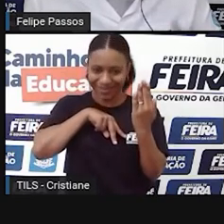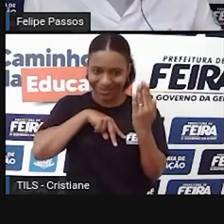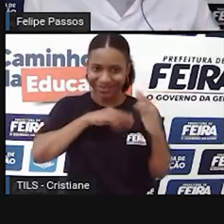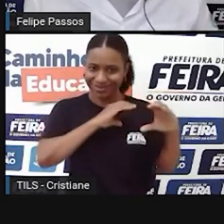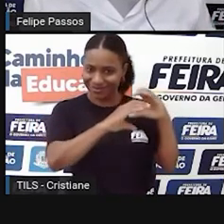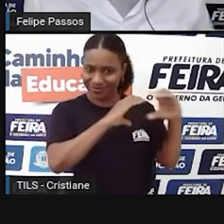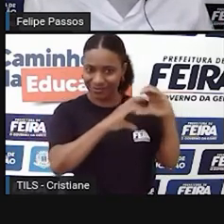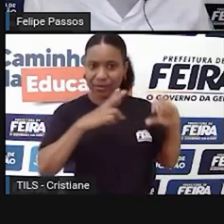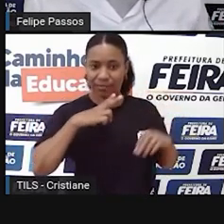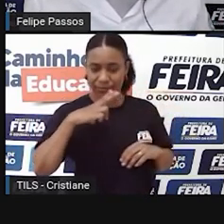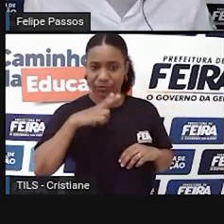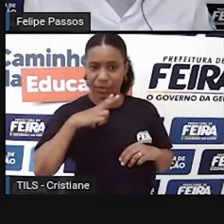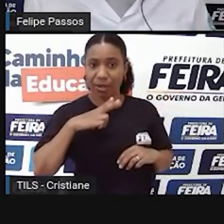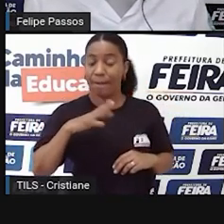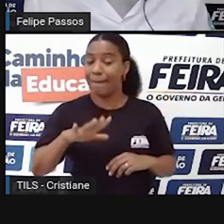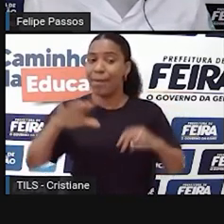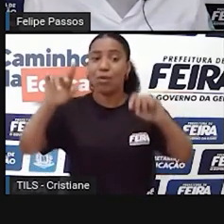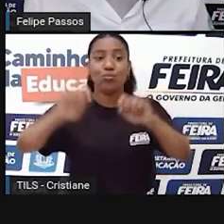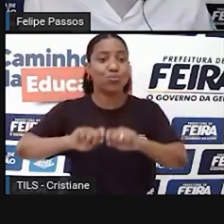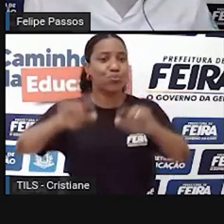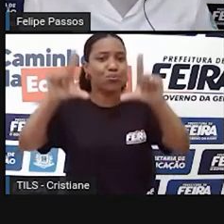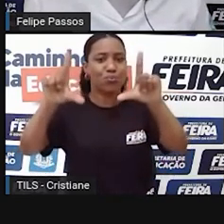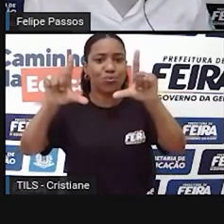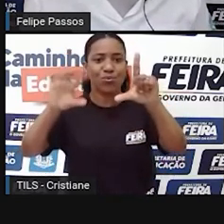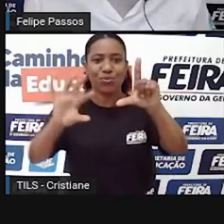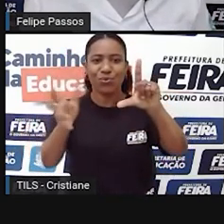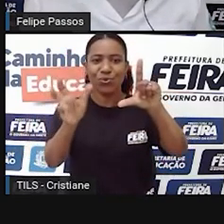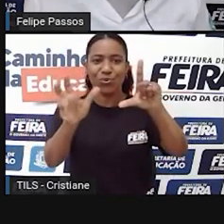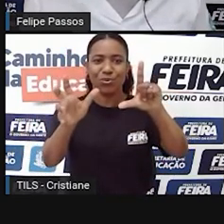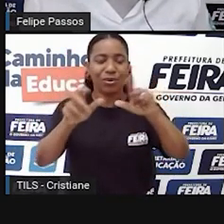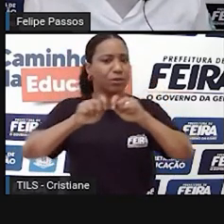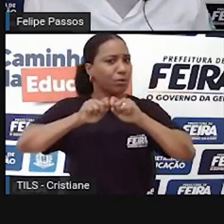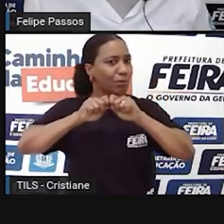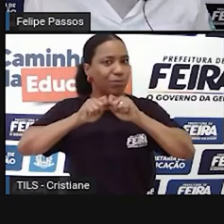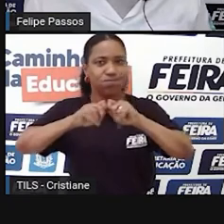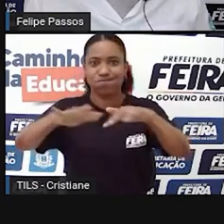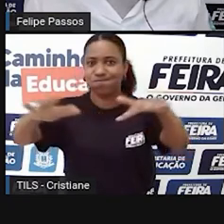Elas comunicam informações para muita gente ao mesmo tempo.